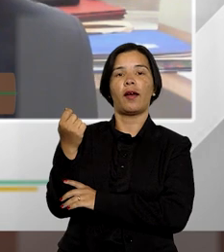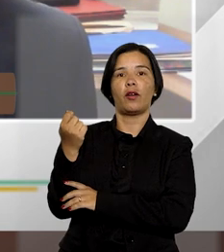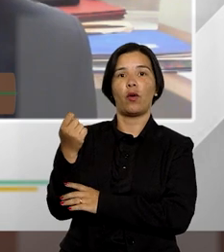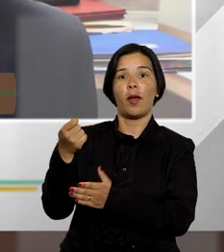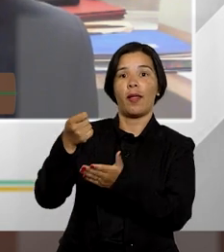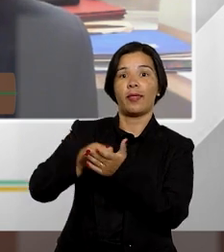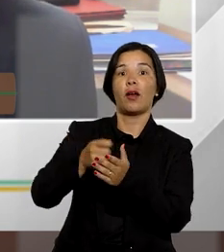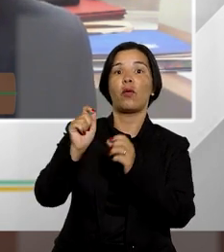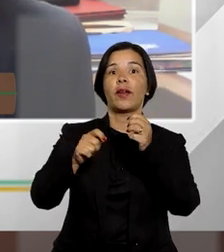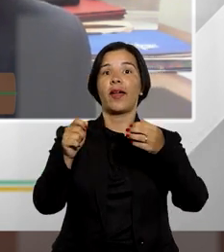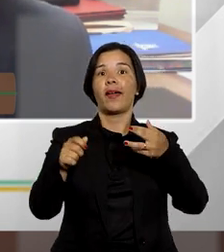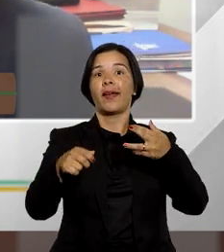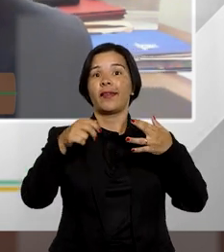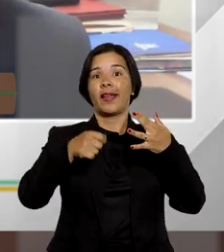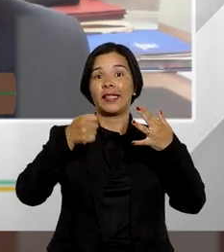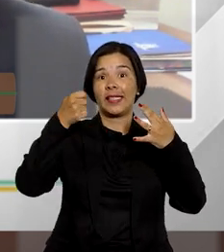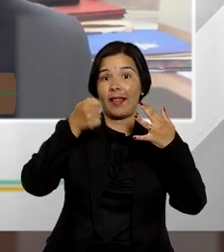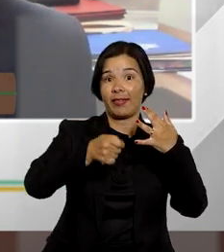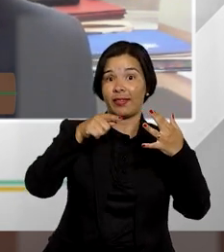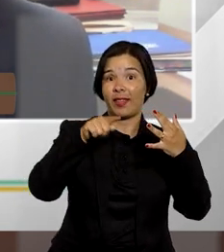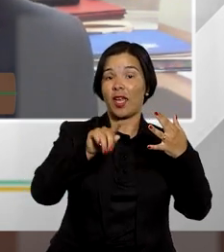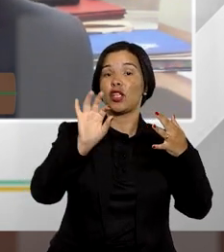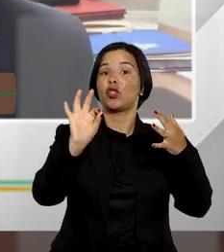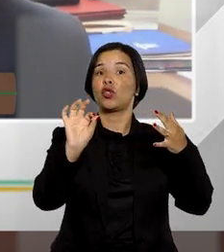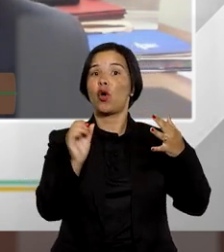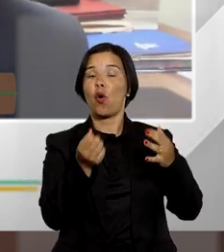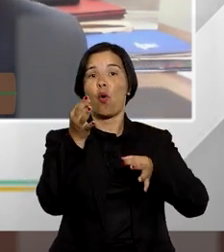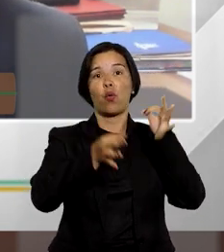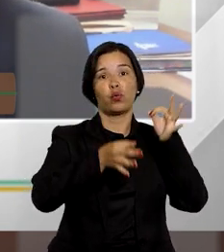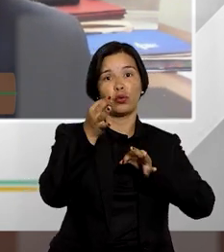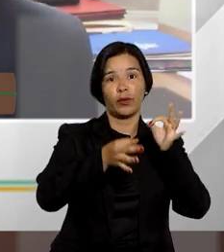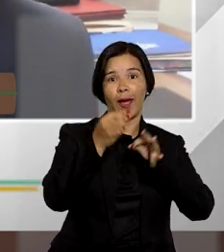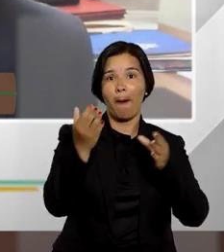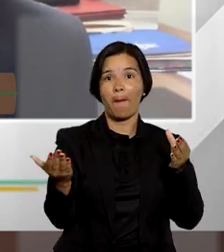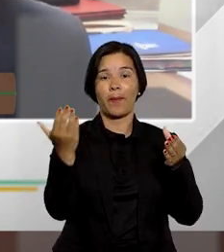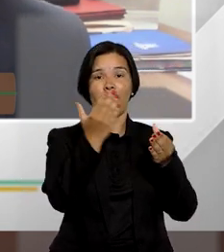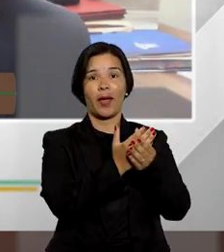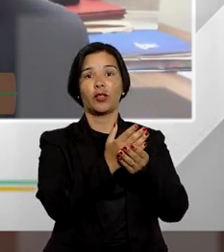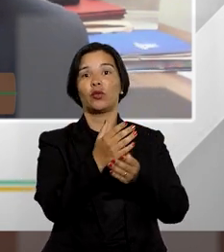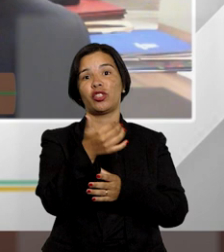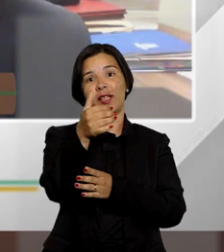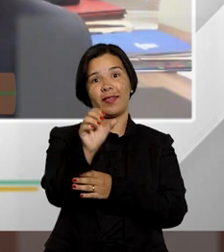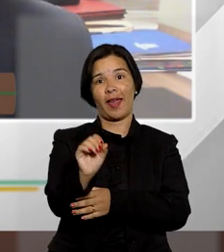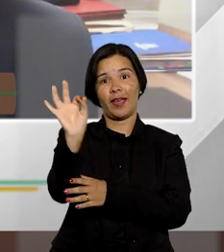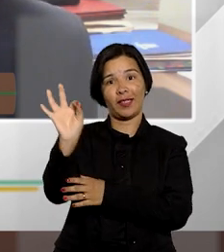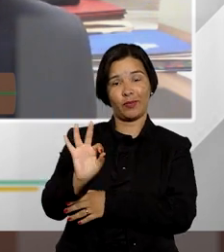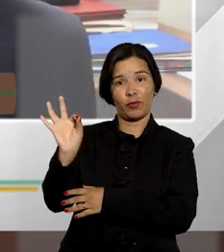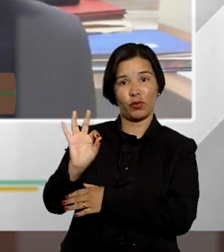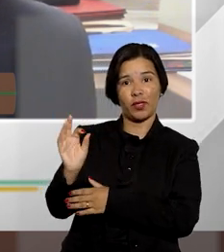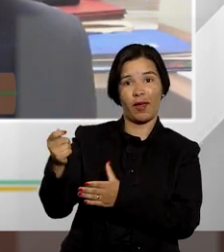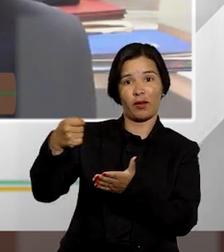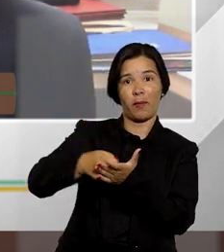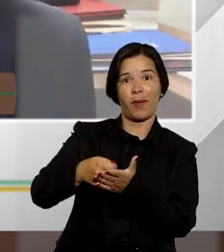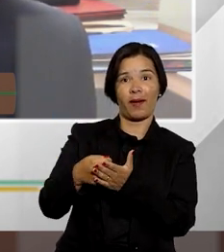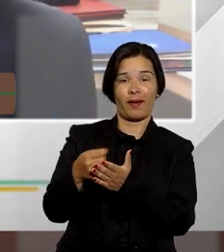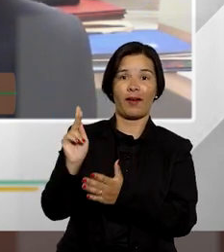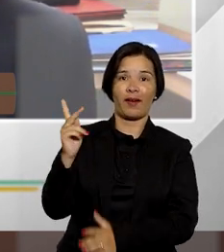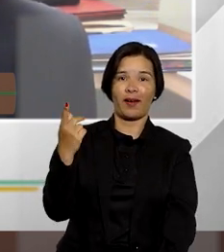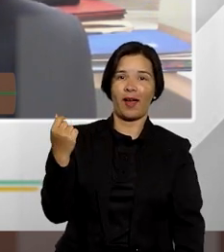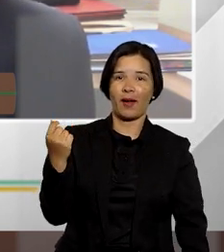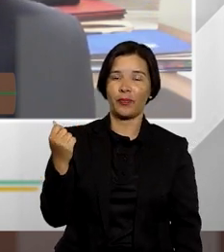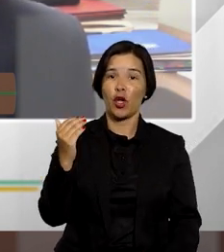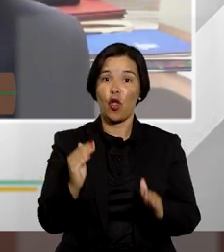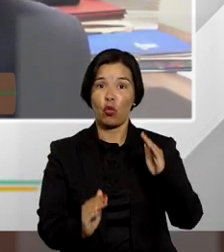na sentença ou no julgamento da apelação por exemplo 10% né, ou seja, dentro